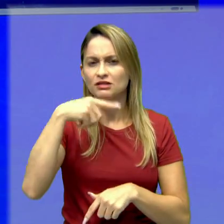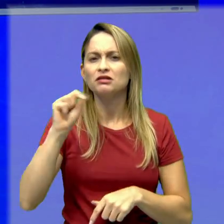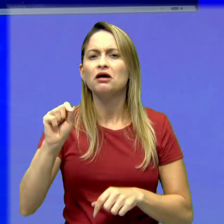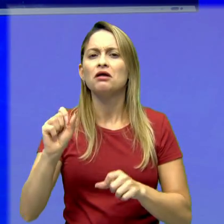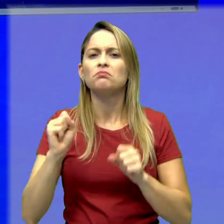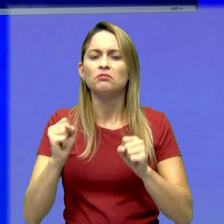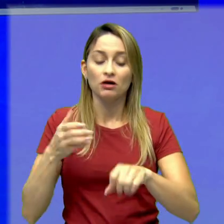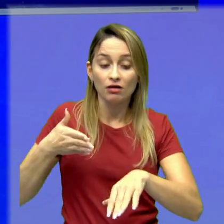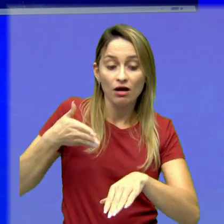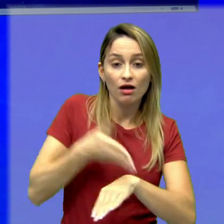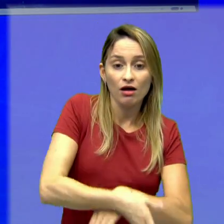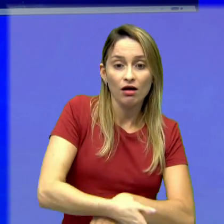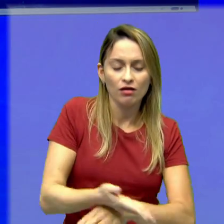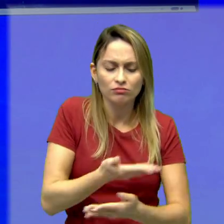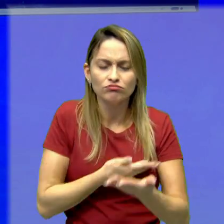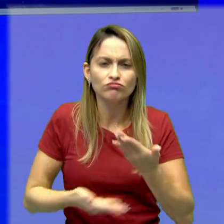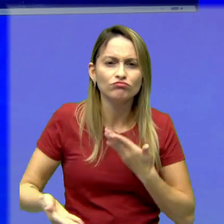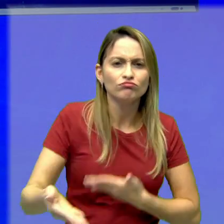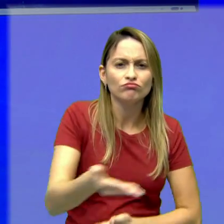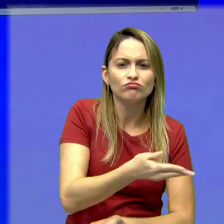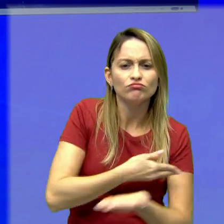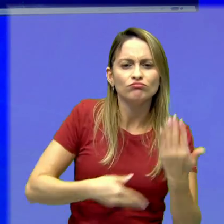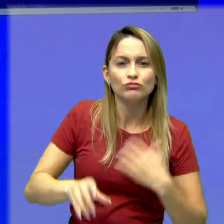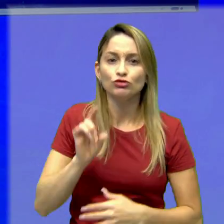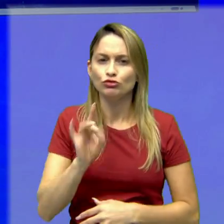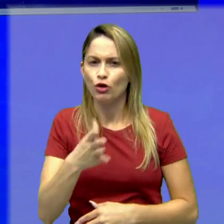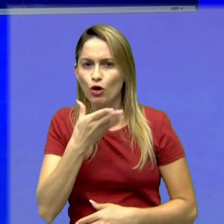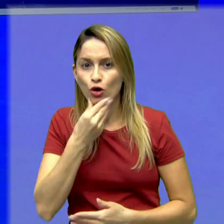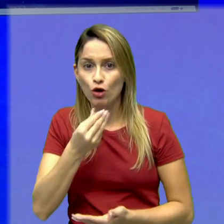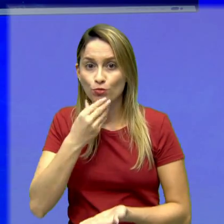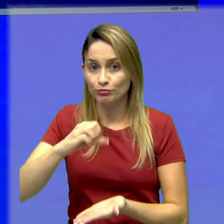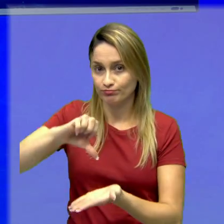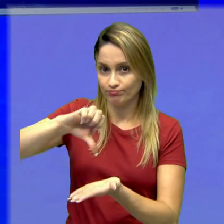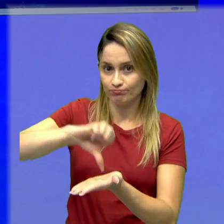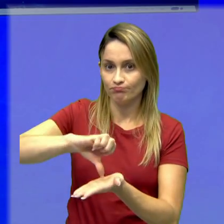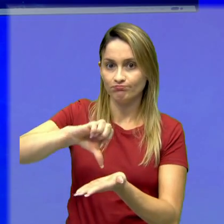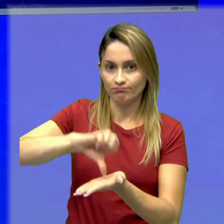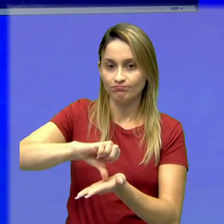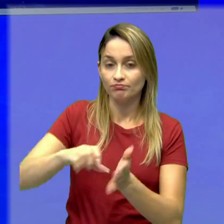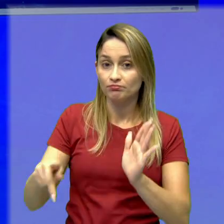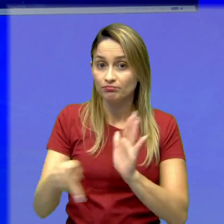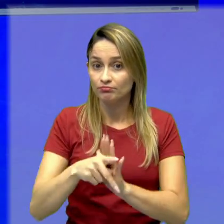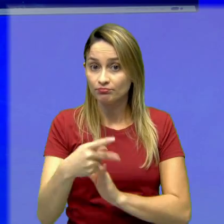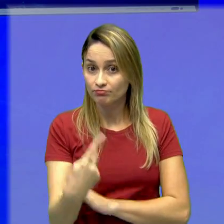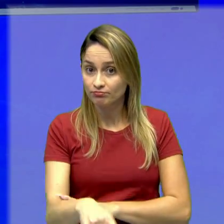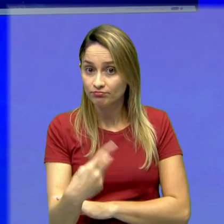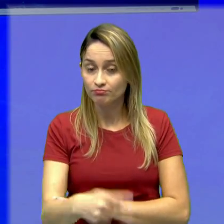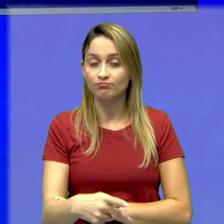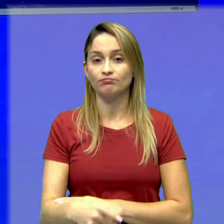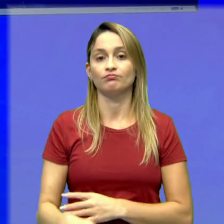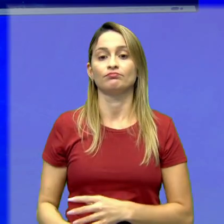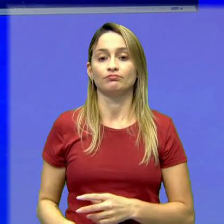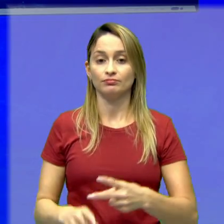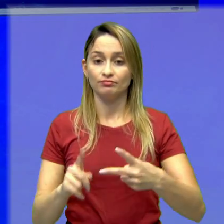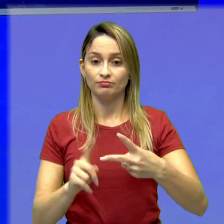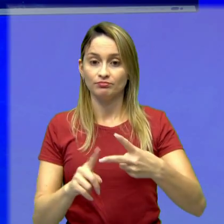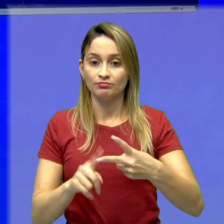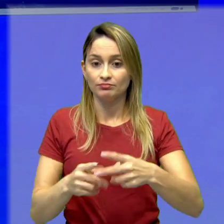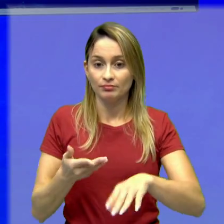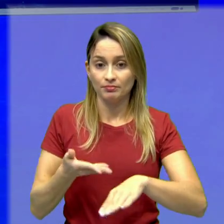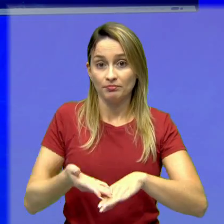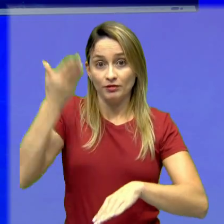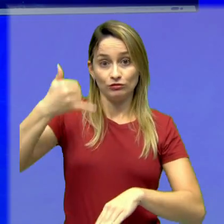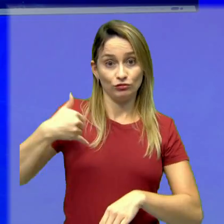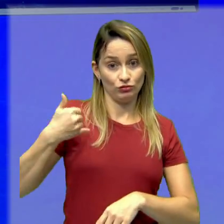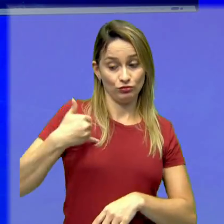participar da democracia ateniense o cidadão homem ateniense acima de 18 anos. Ficava de fora